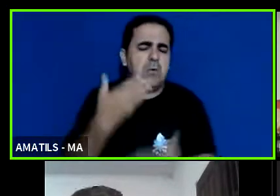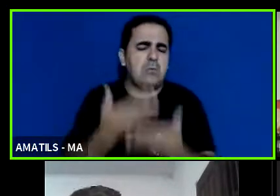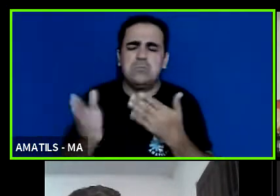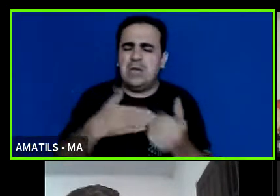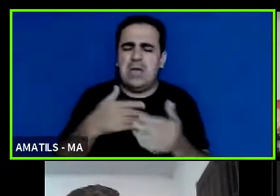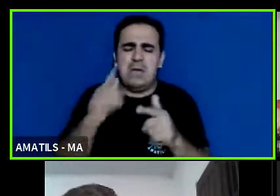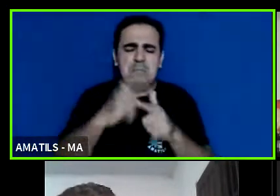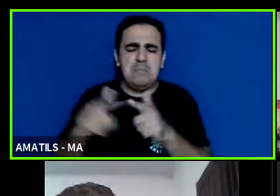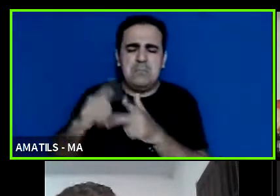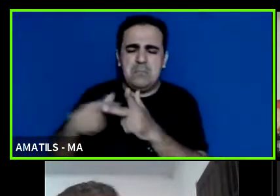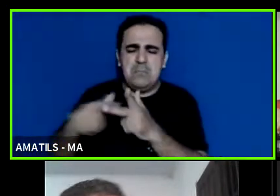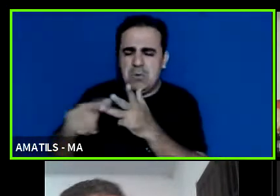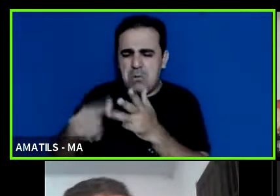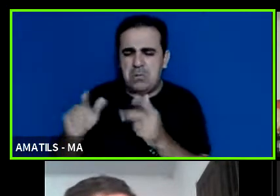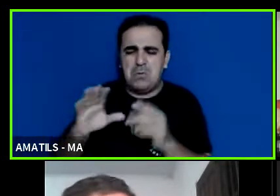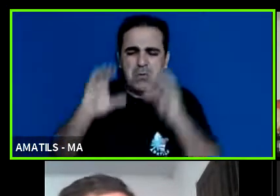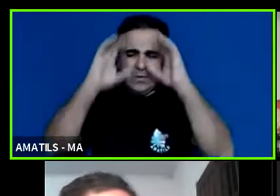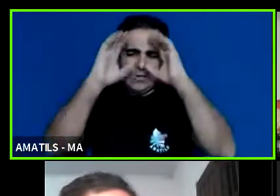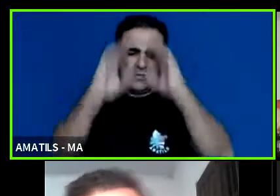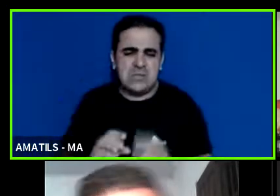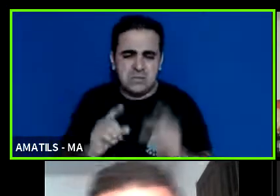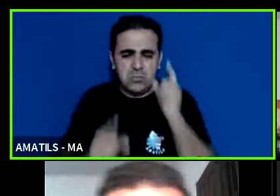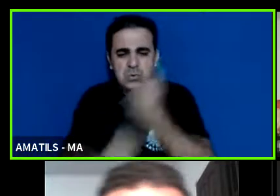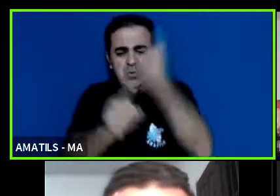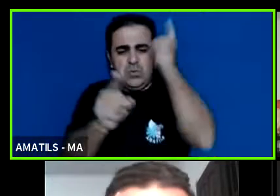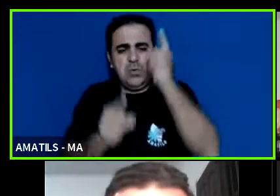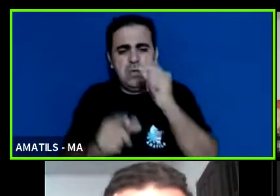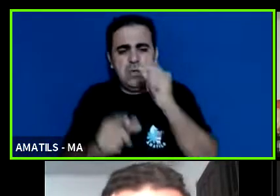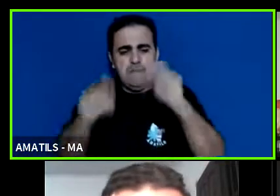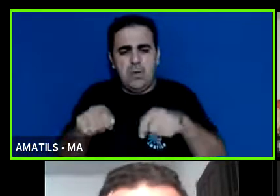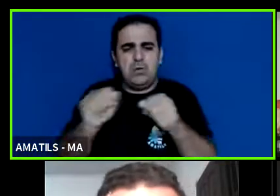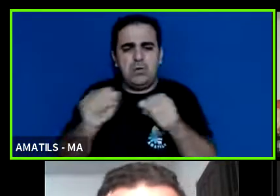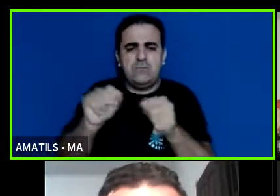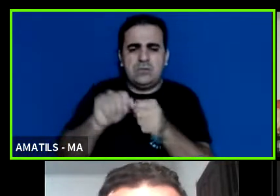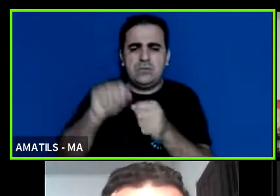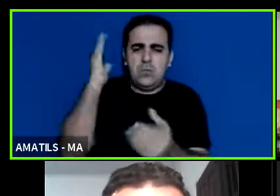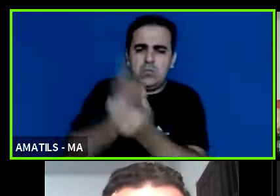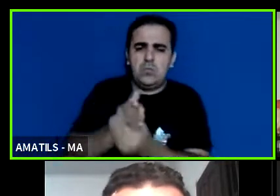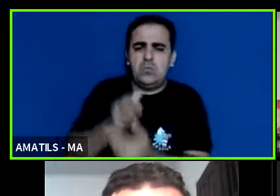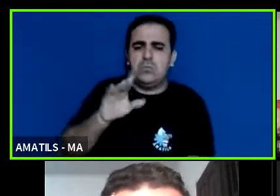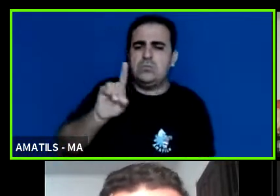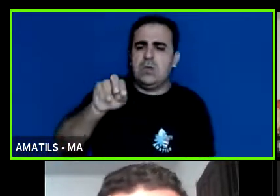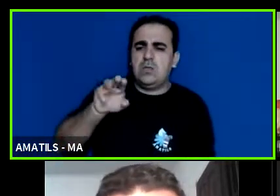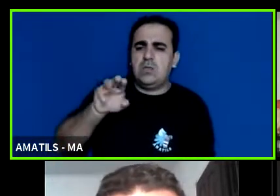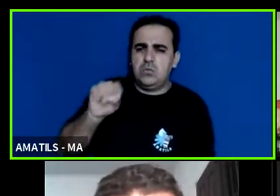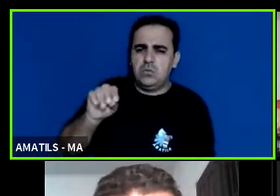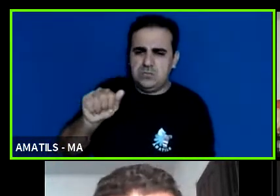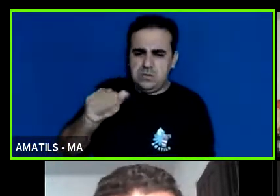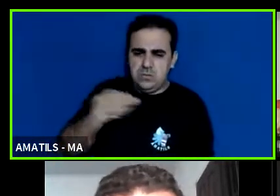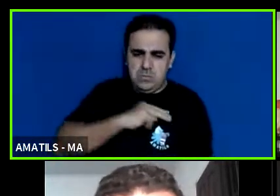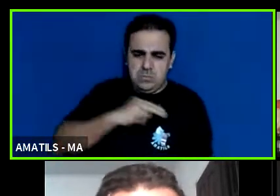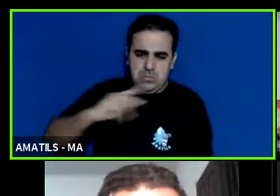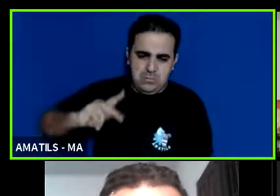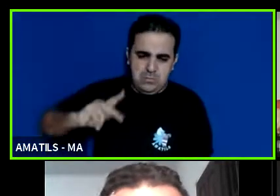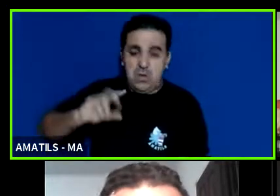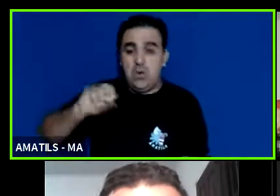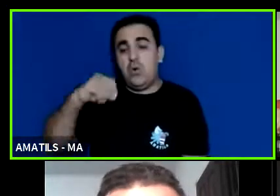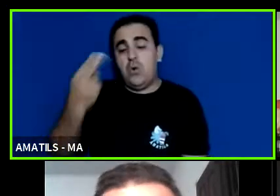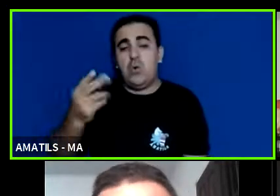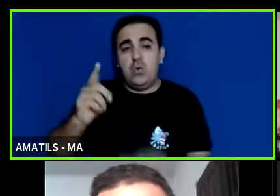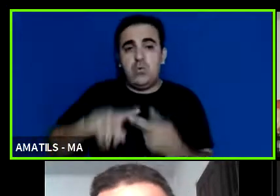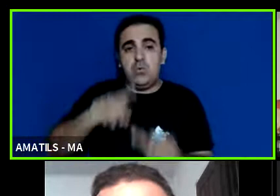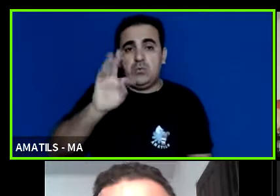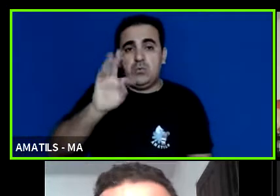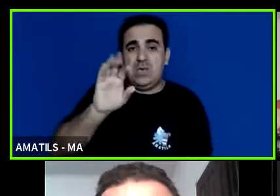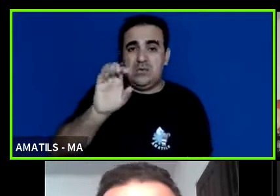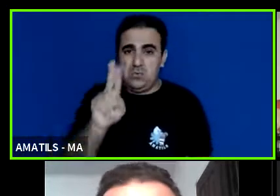que qualquer cidadão encontrar ele pode abrir uma denúncia ou no Ministério Público ou no Tribunal de Contas do